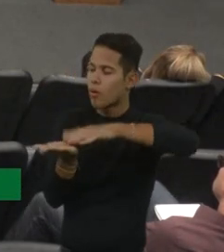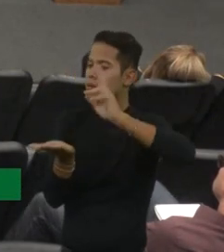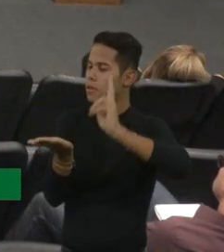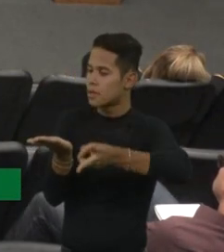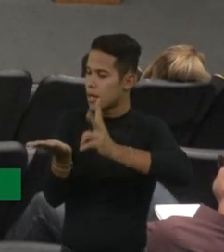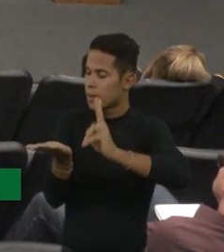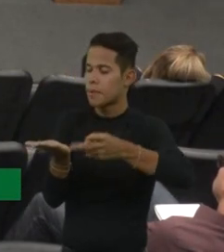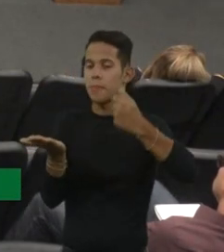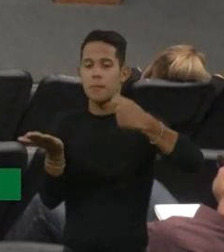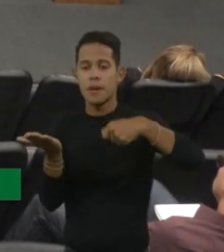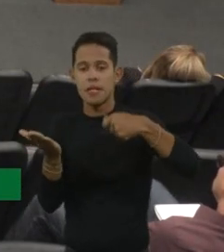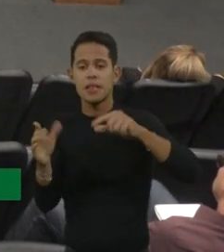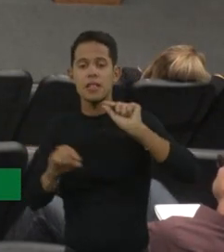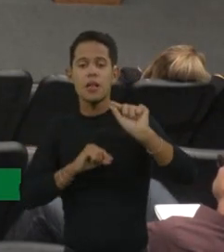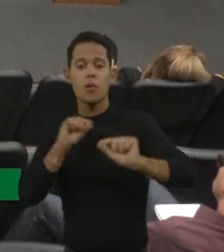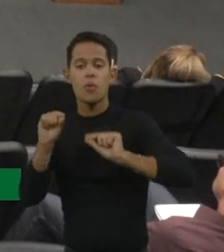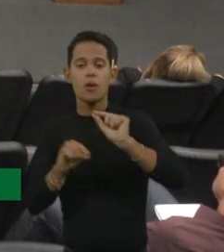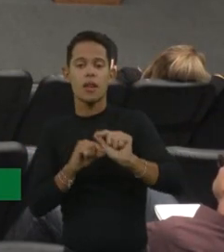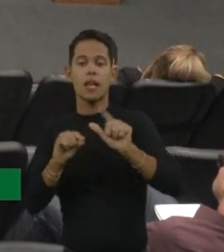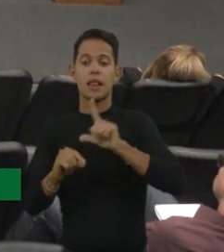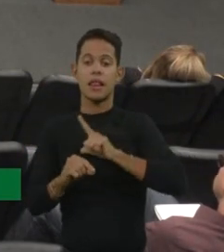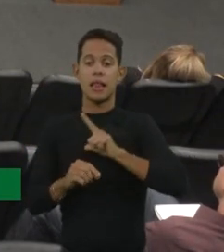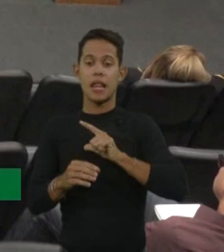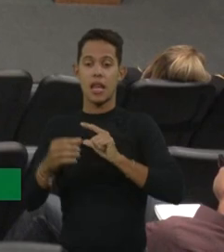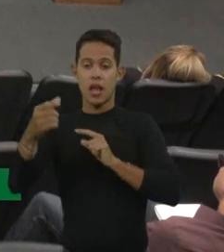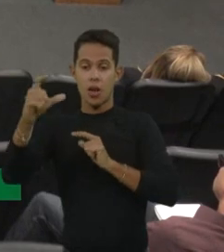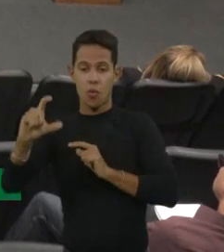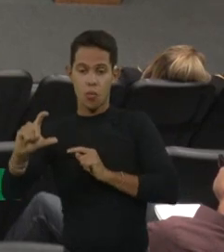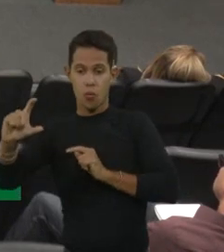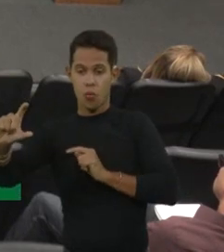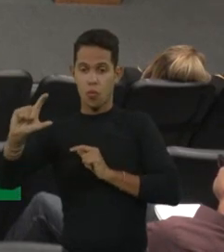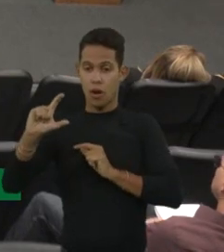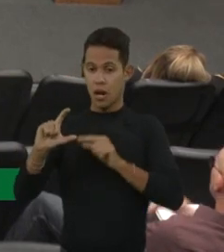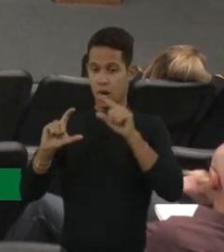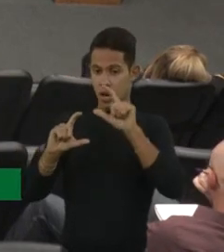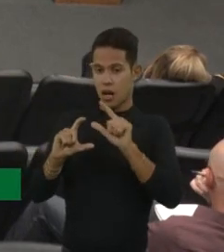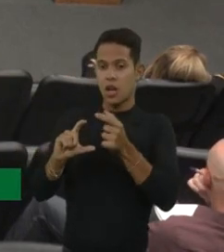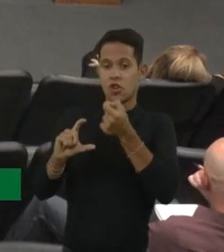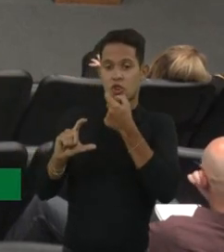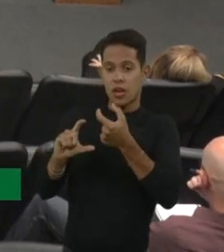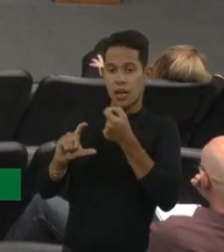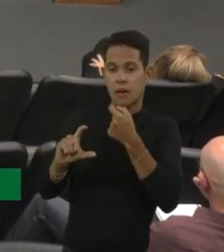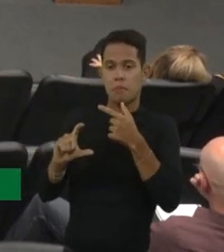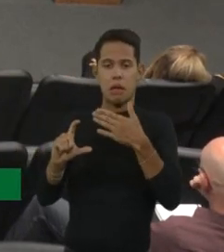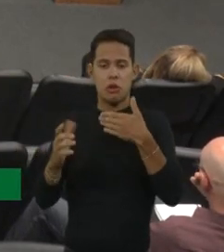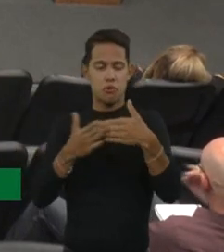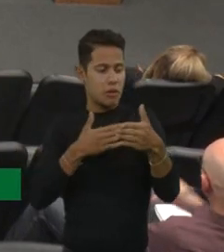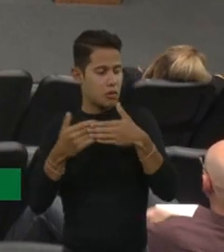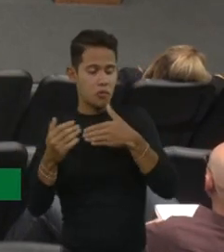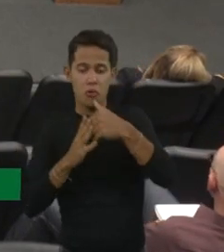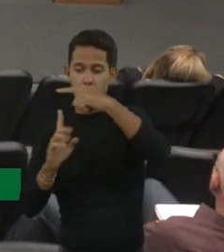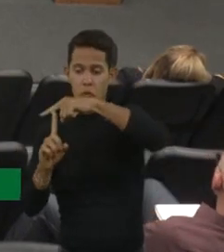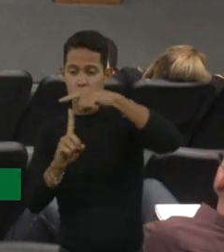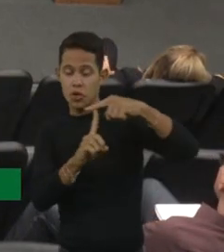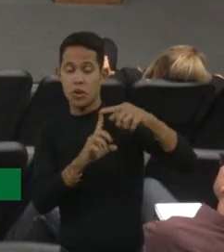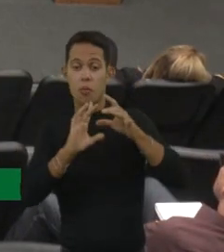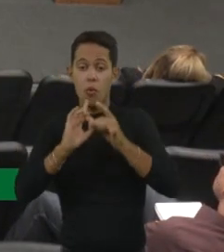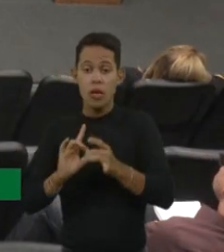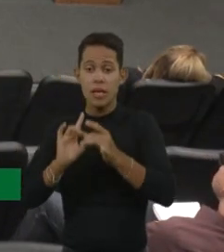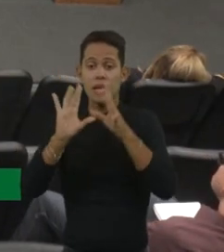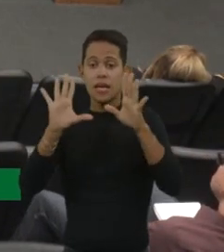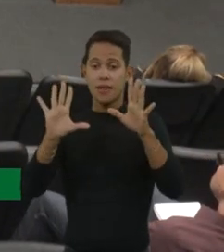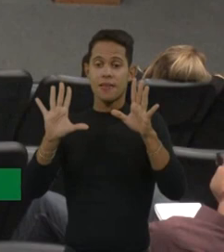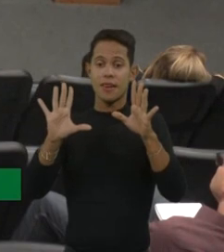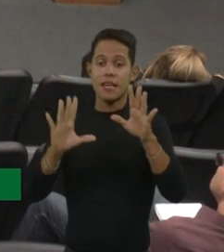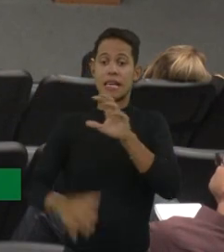um frasco de espirasa ou um frasco de riz de plã, ou seja, ali disponível, para